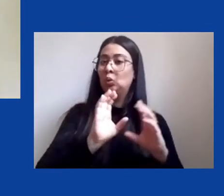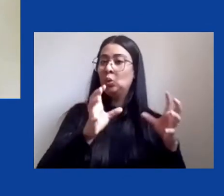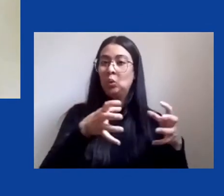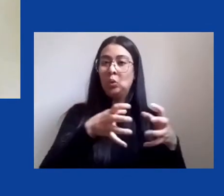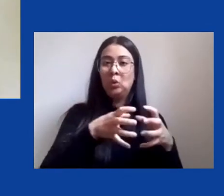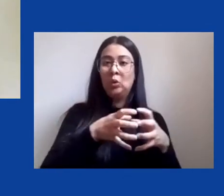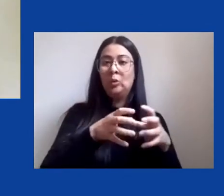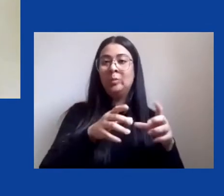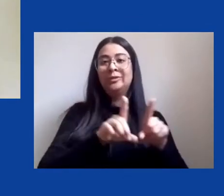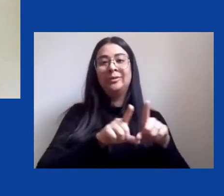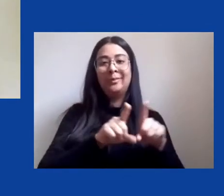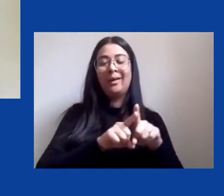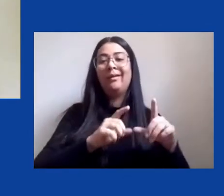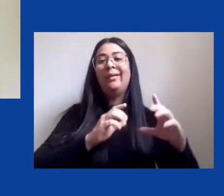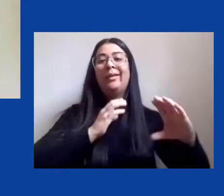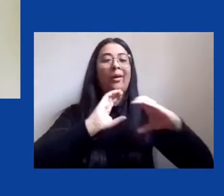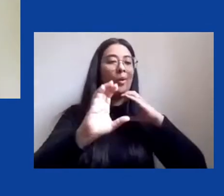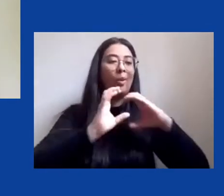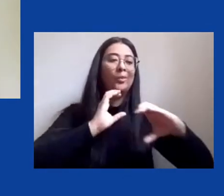profissionais dessa área.